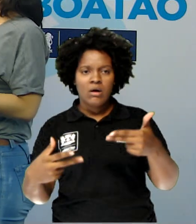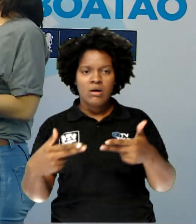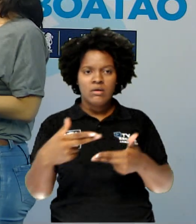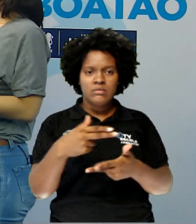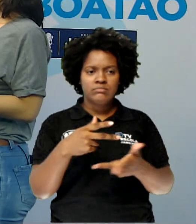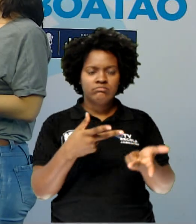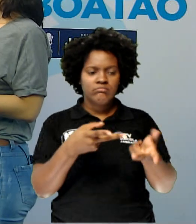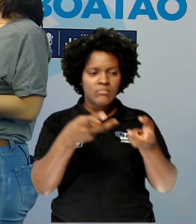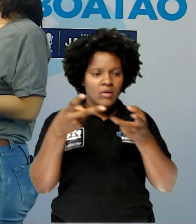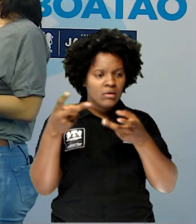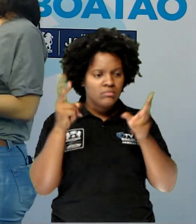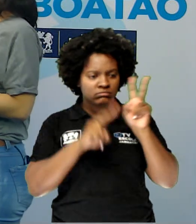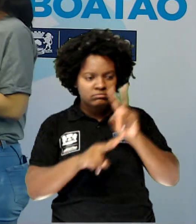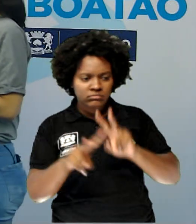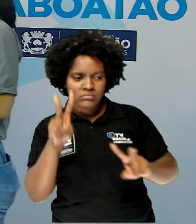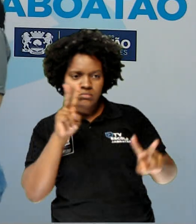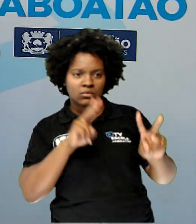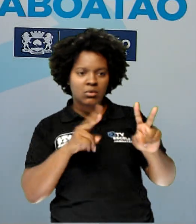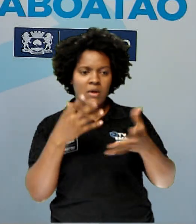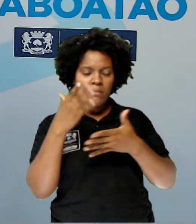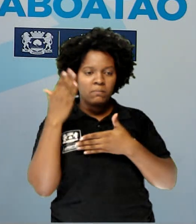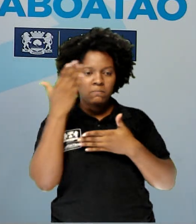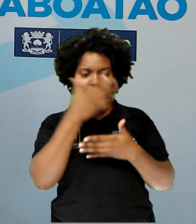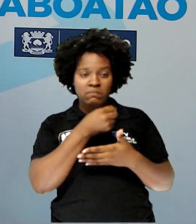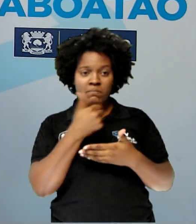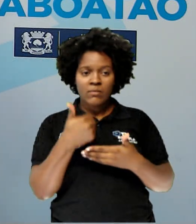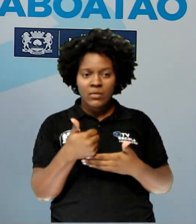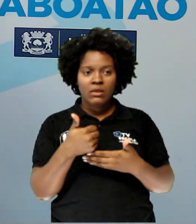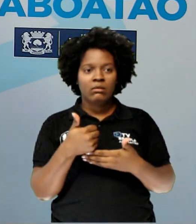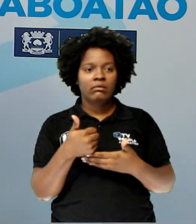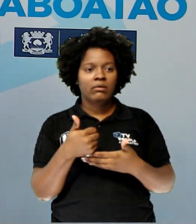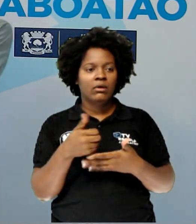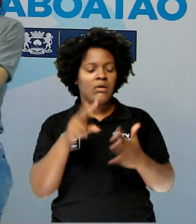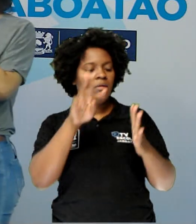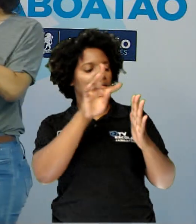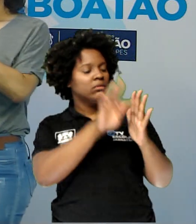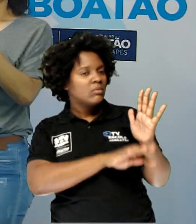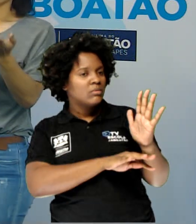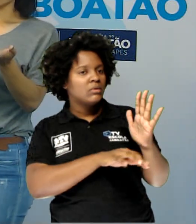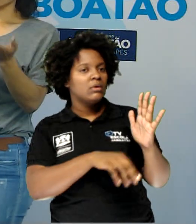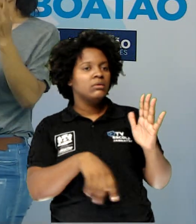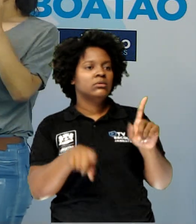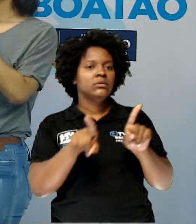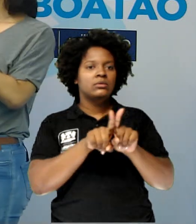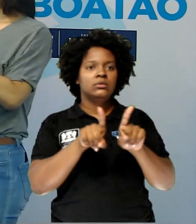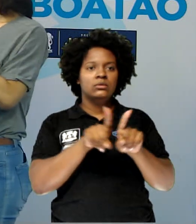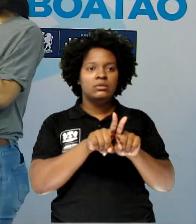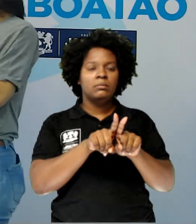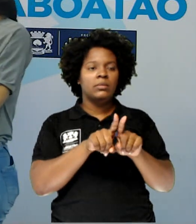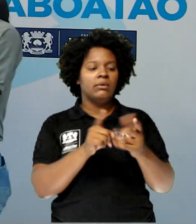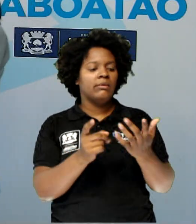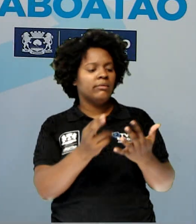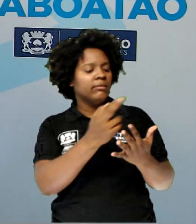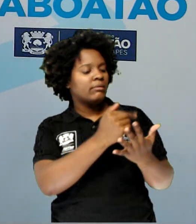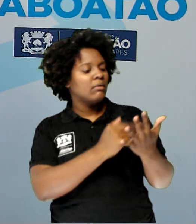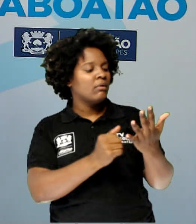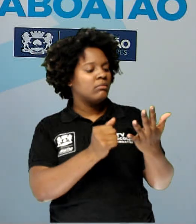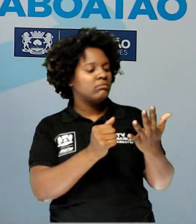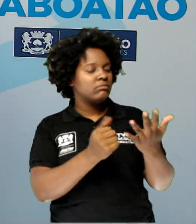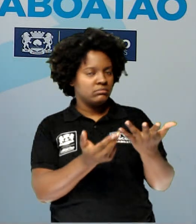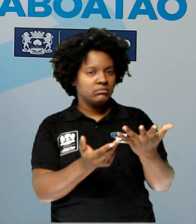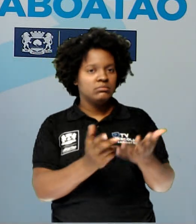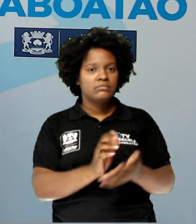ver bem tanto o texto como a linguagem não verbal. O texto escrito como o texto imagético.